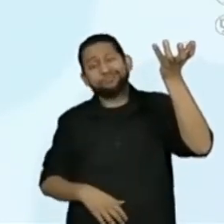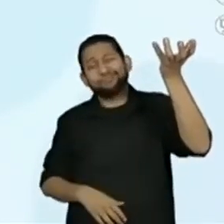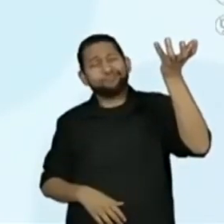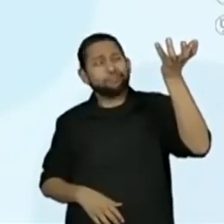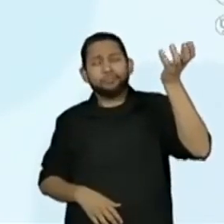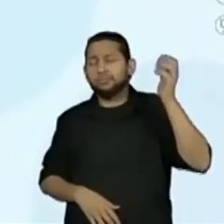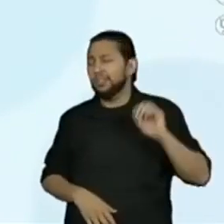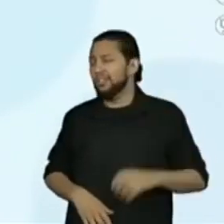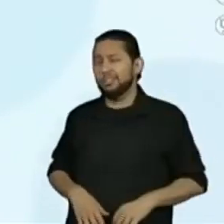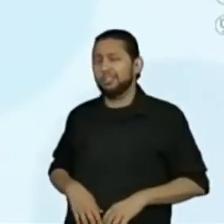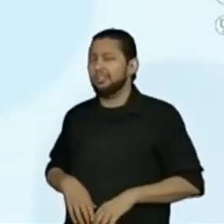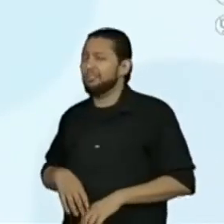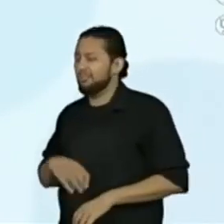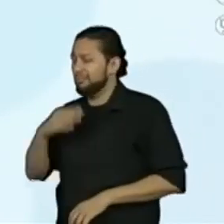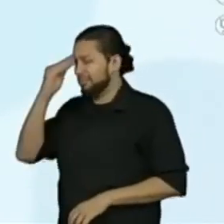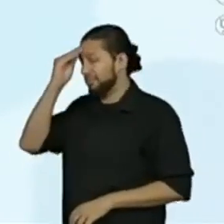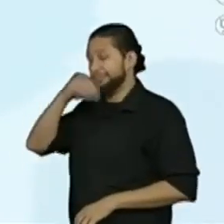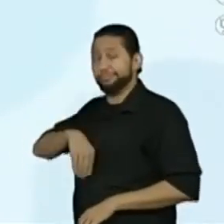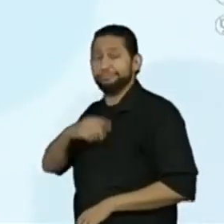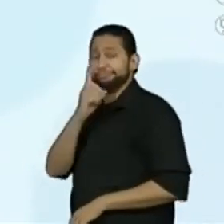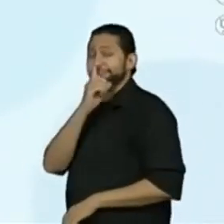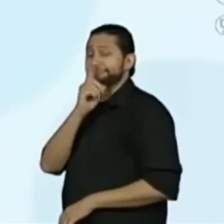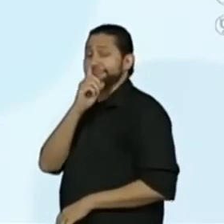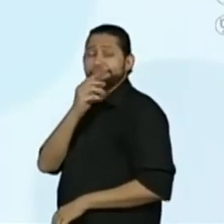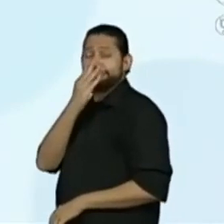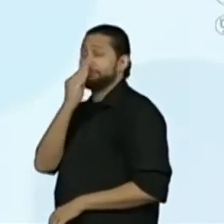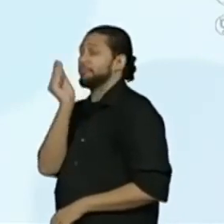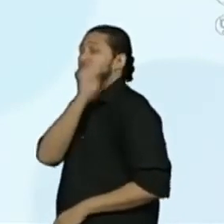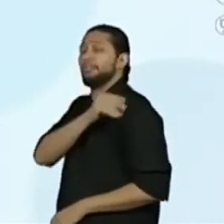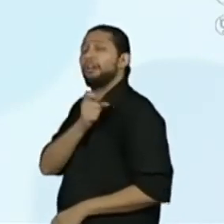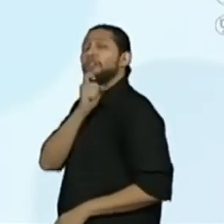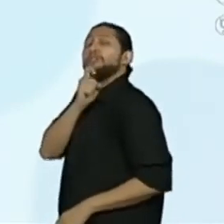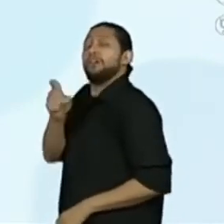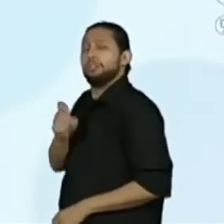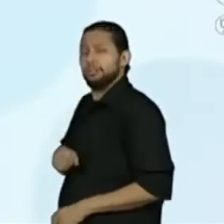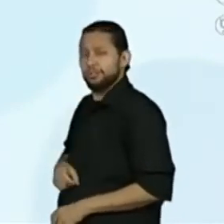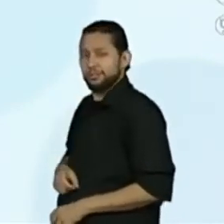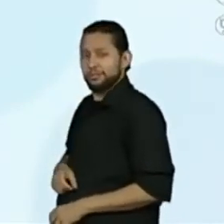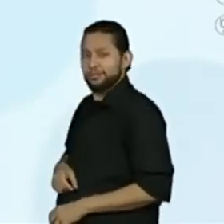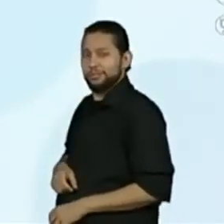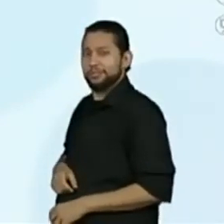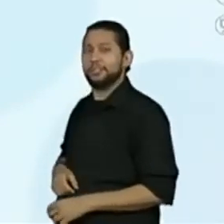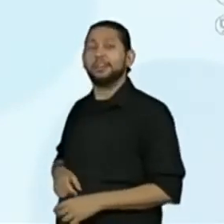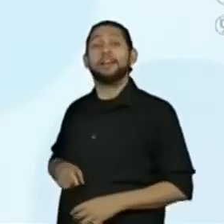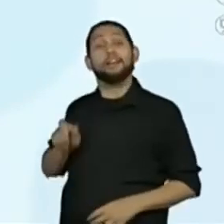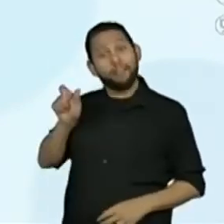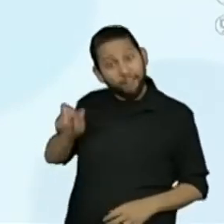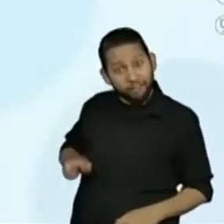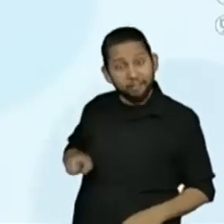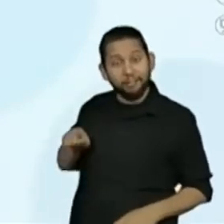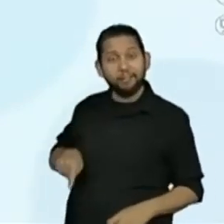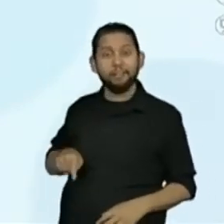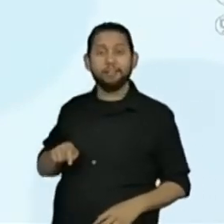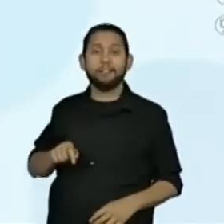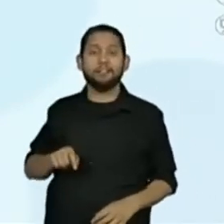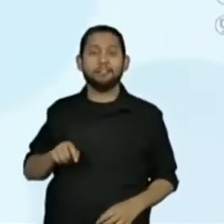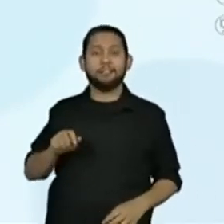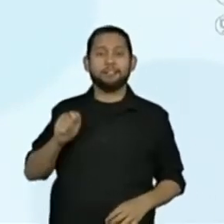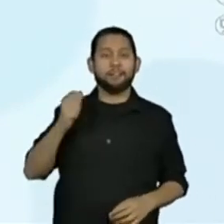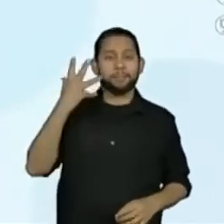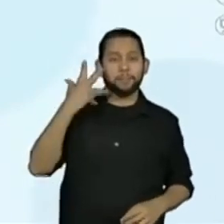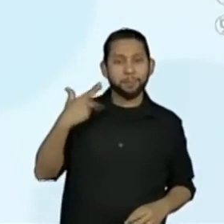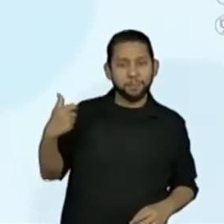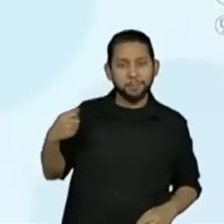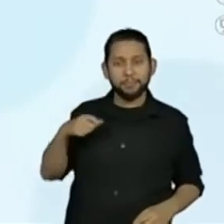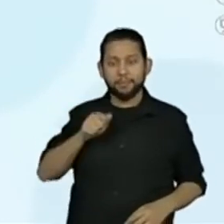estão verdes, disse o animal. E aí, animal é um substantivo. Será que é com